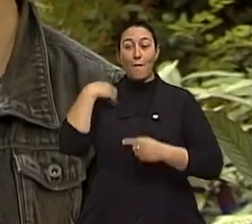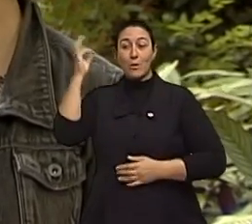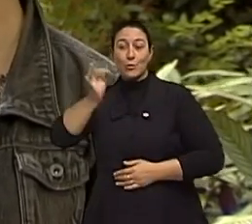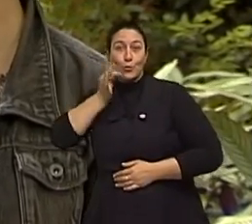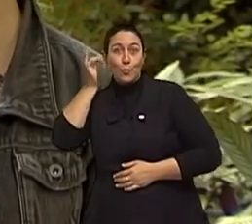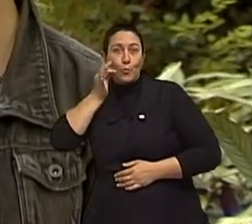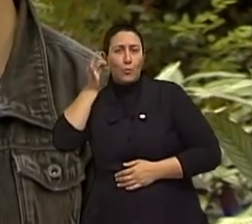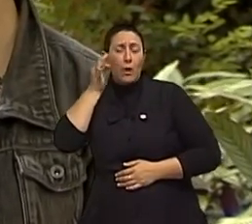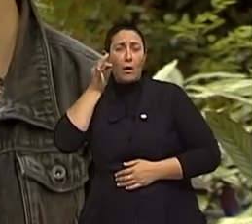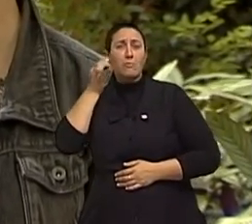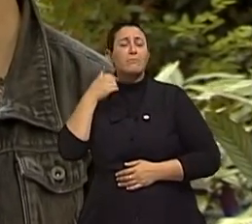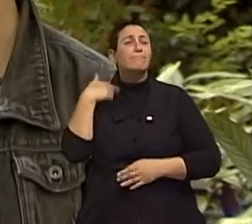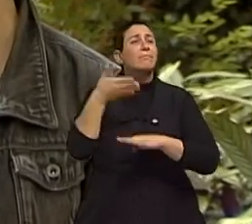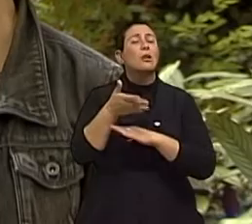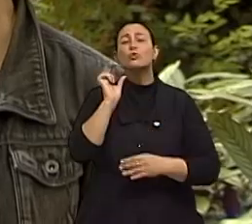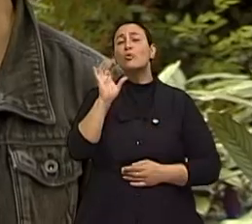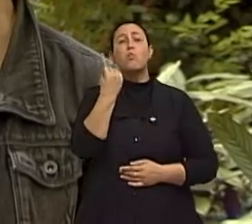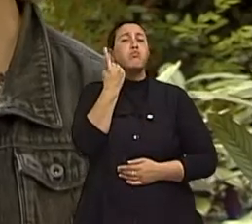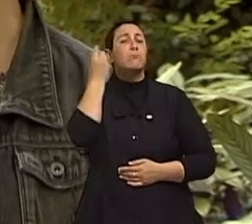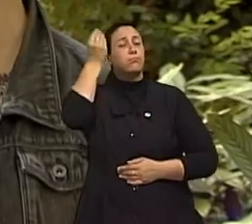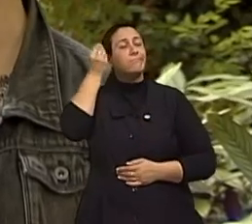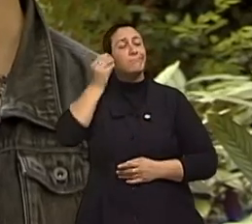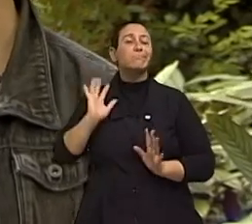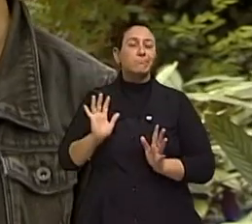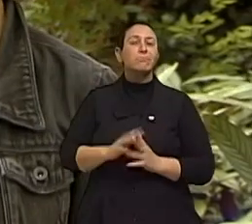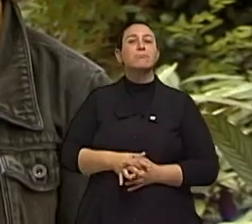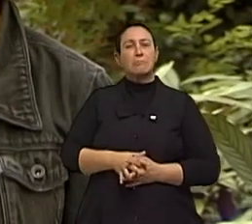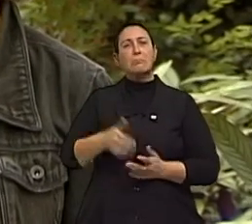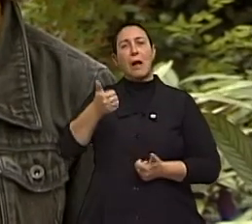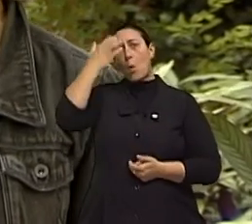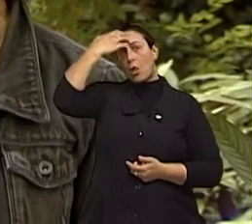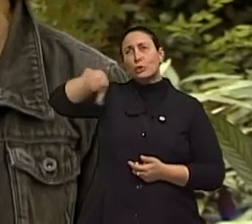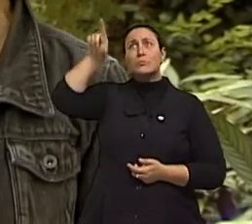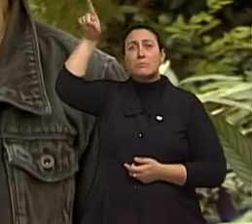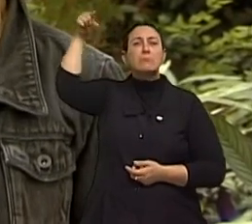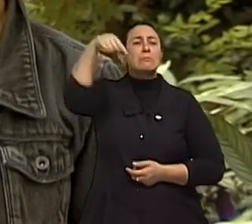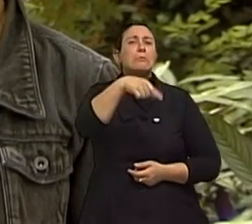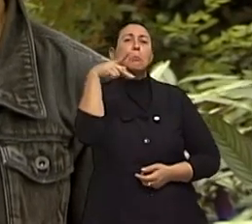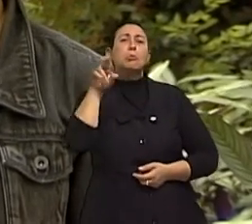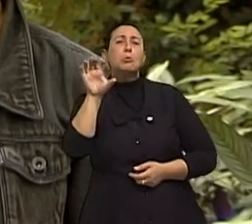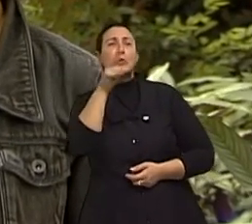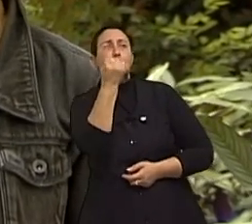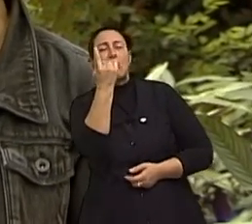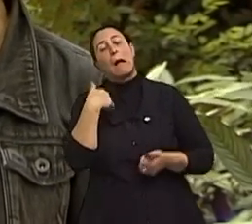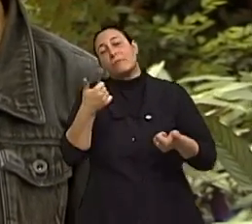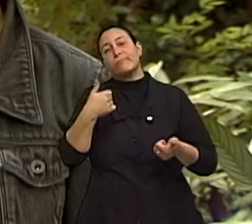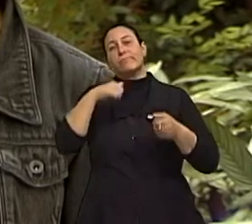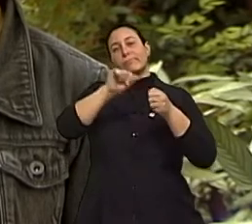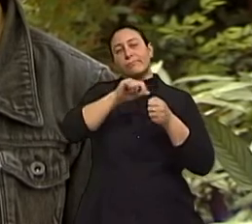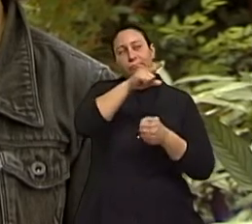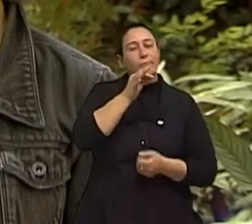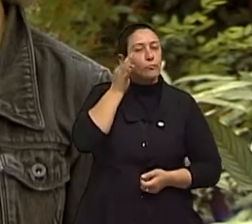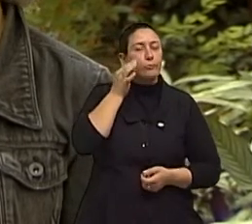era o único curso de psicologia depois de Curitiba, abaixo de Curitiba. E depois do